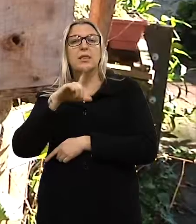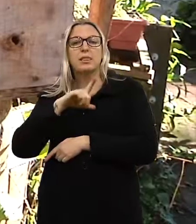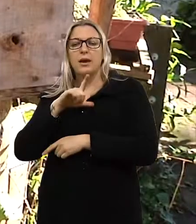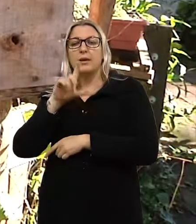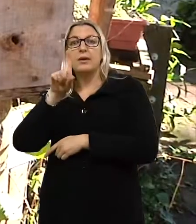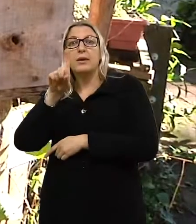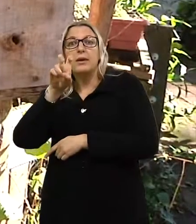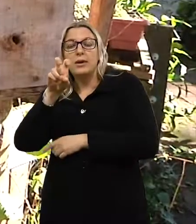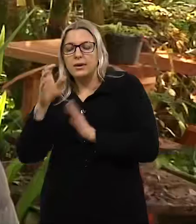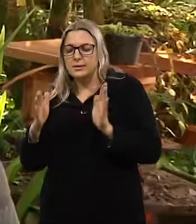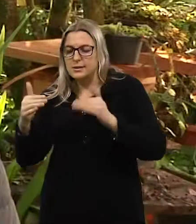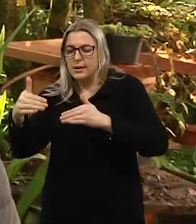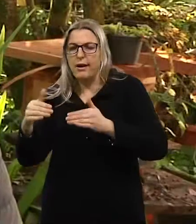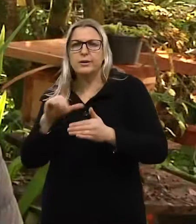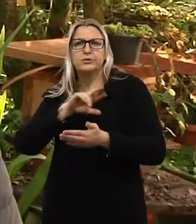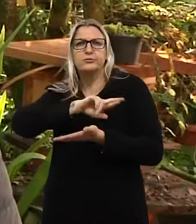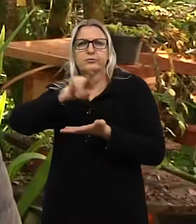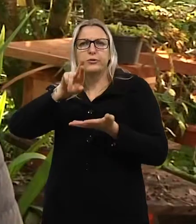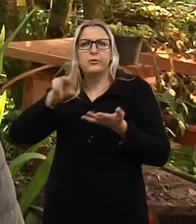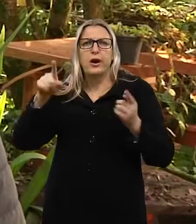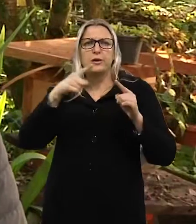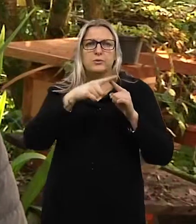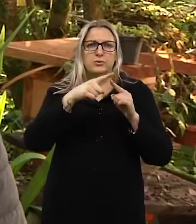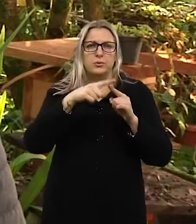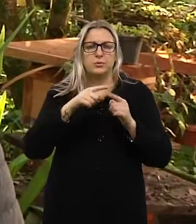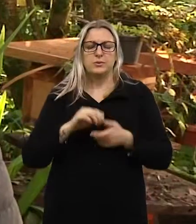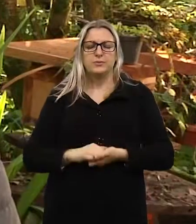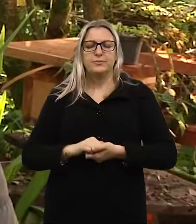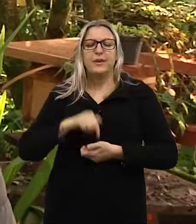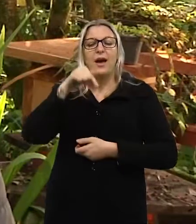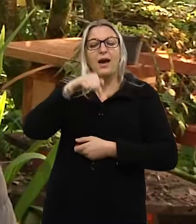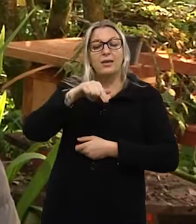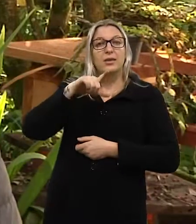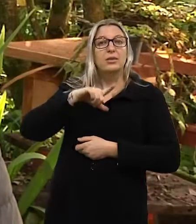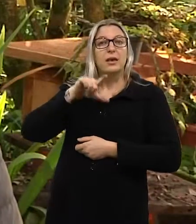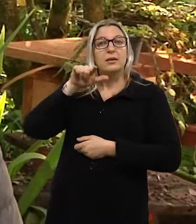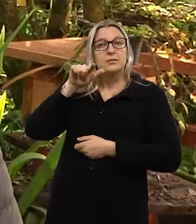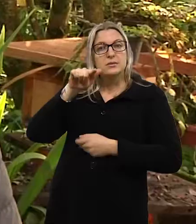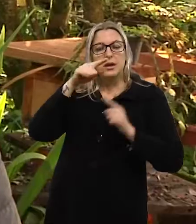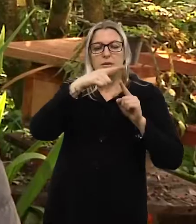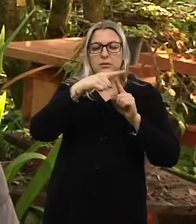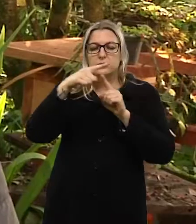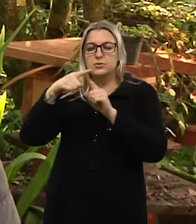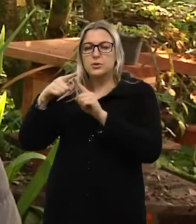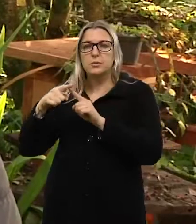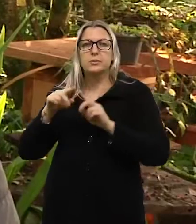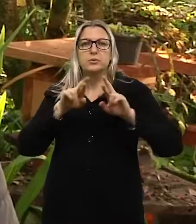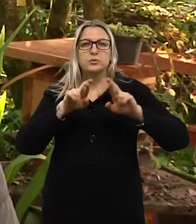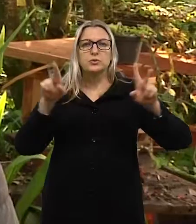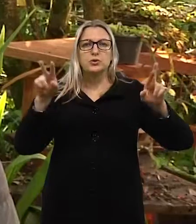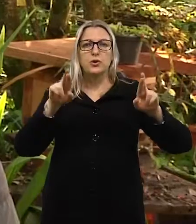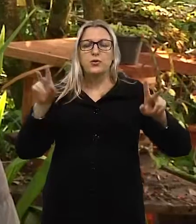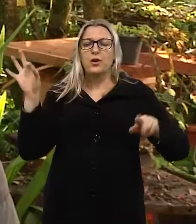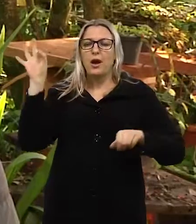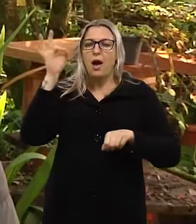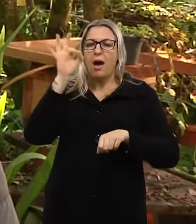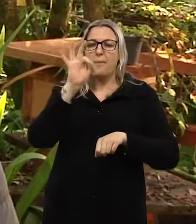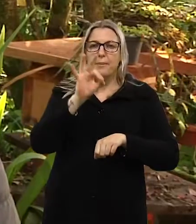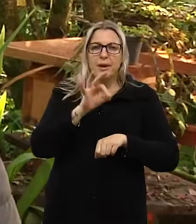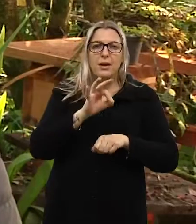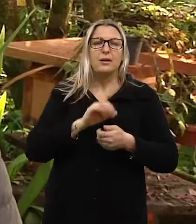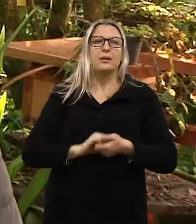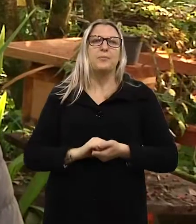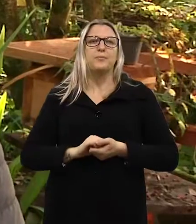várias espécies. Nós temos aqui sete espécies de abelhas nativas. A nossa